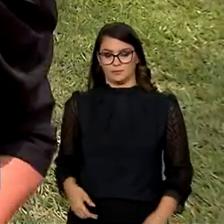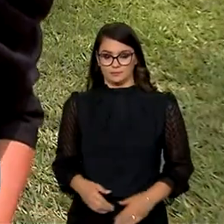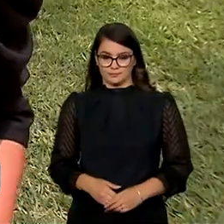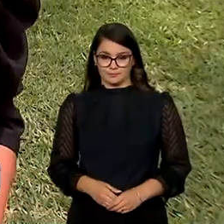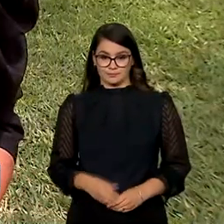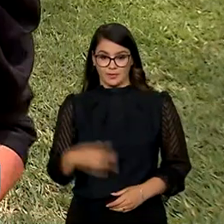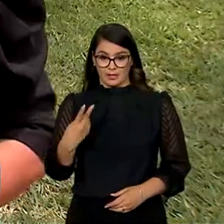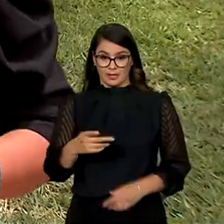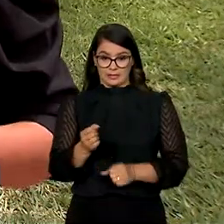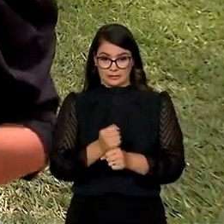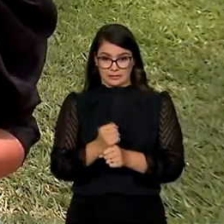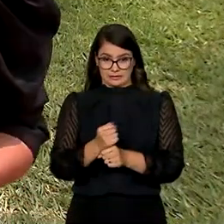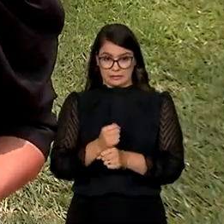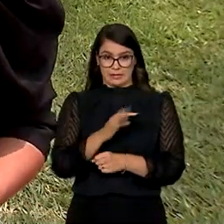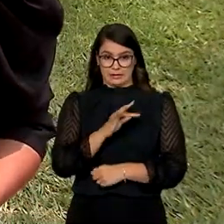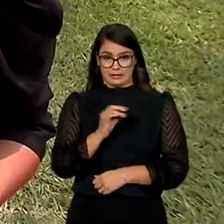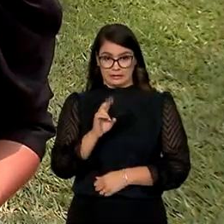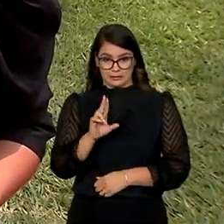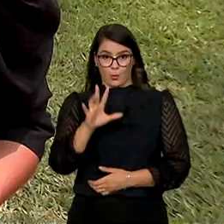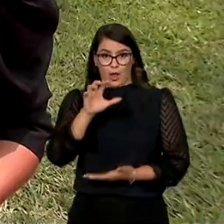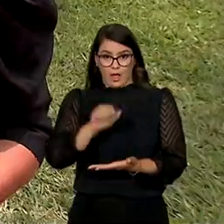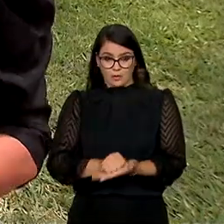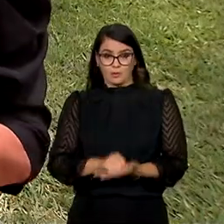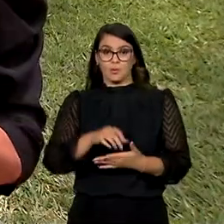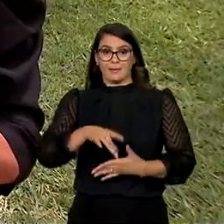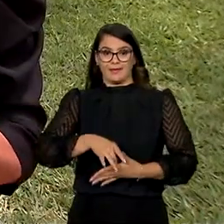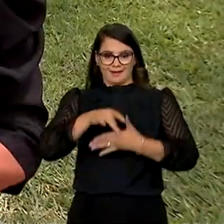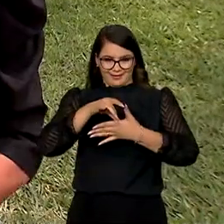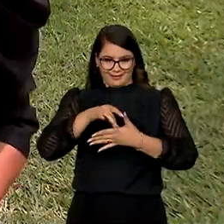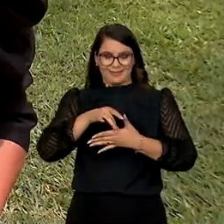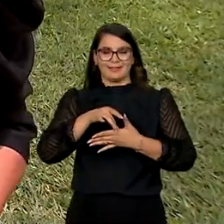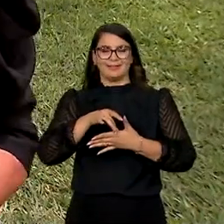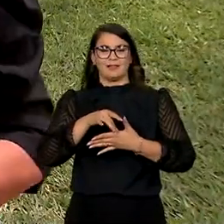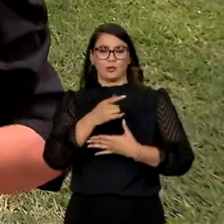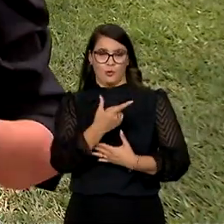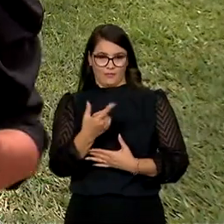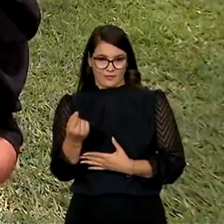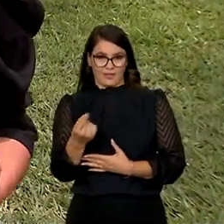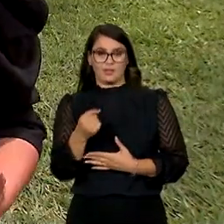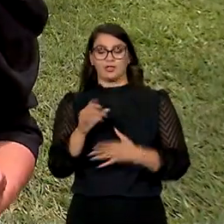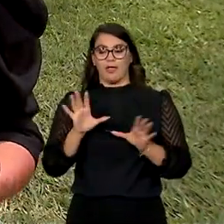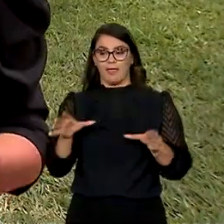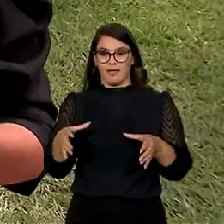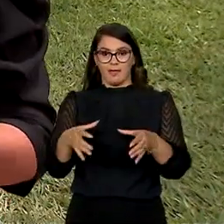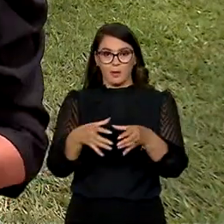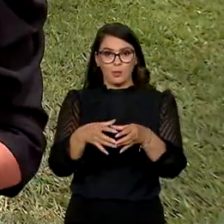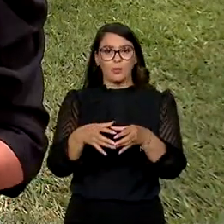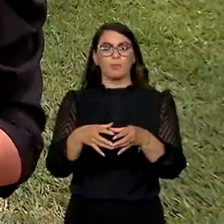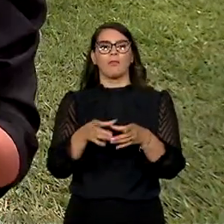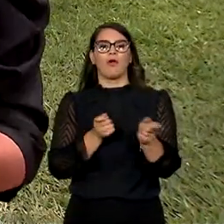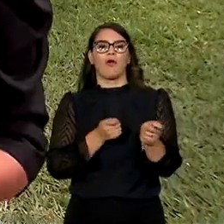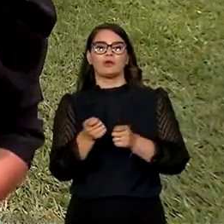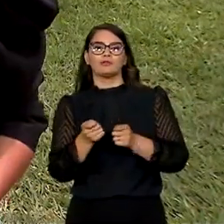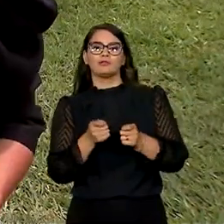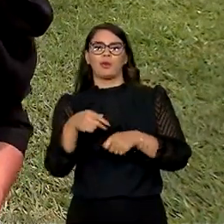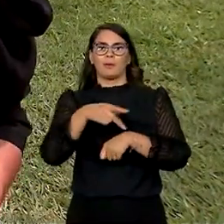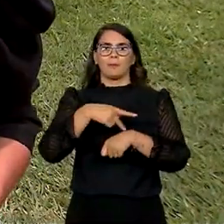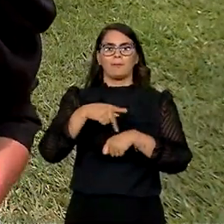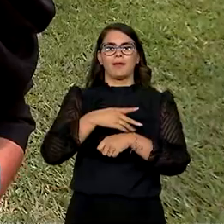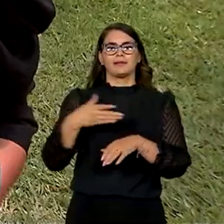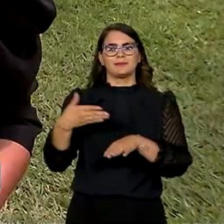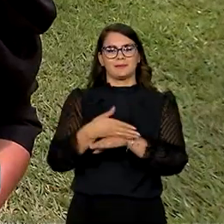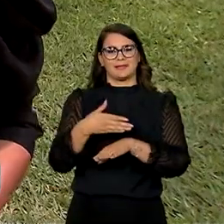ano, o TCU assume a liderança da SAI 20, entidade que reúne as instituições de controle dos países